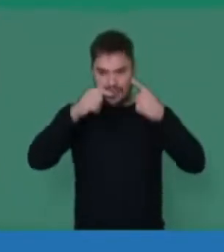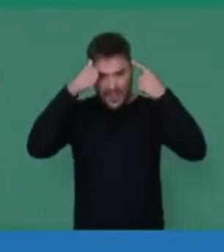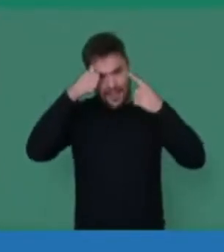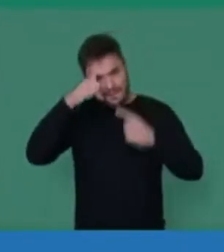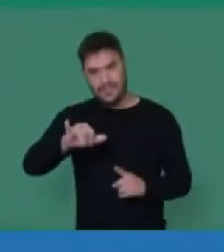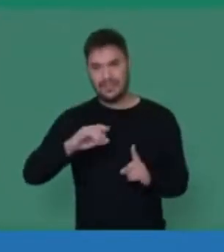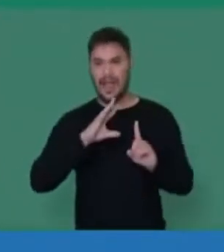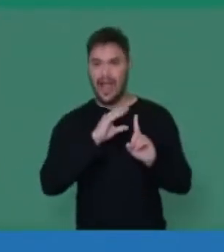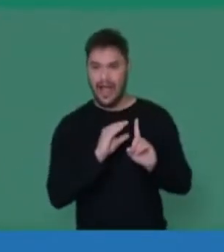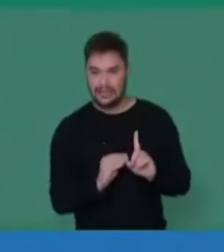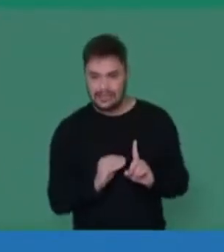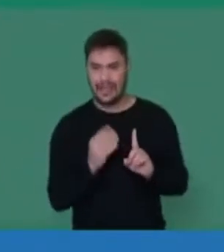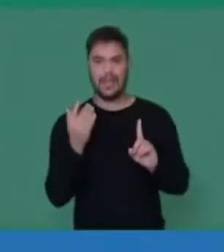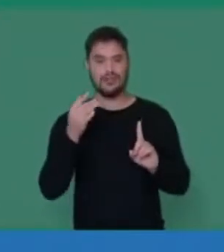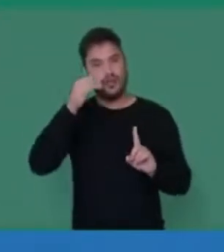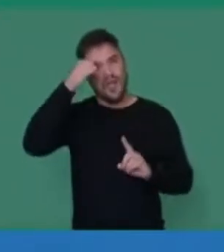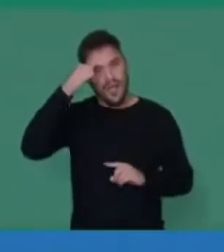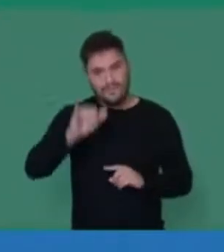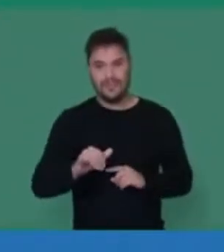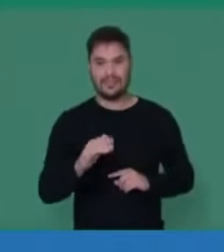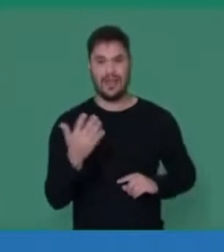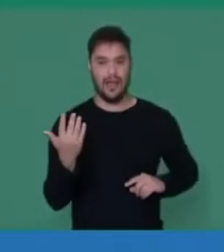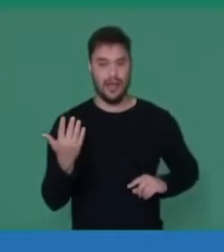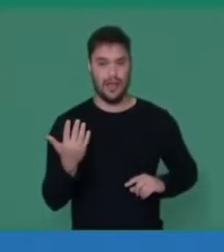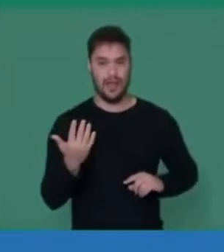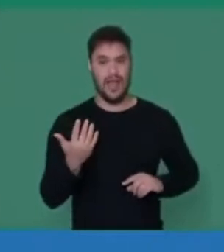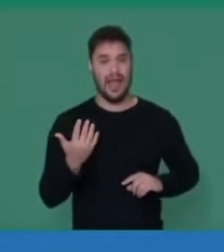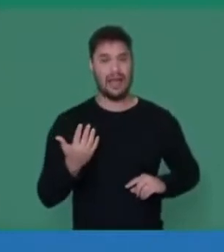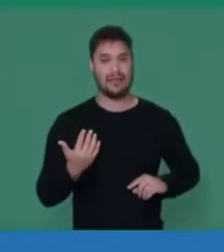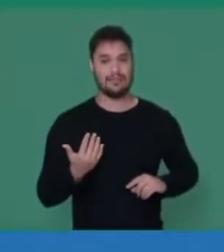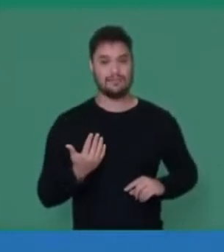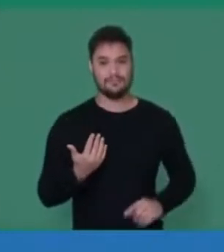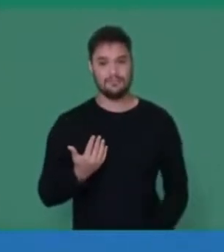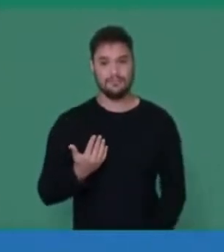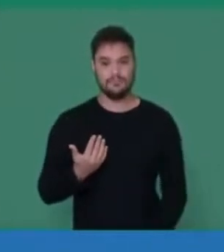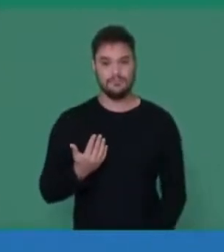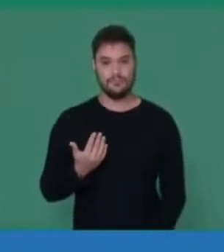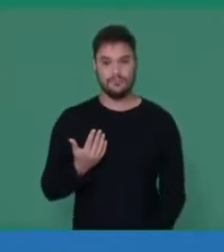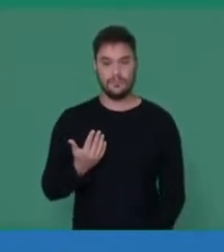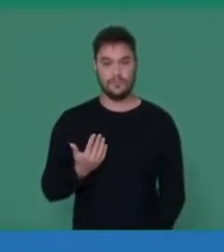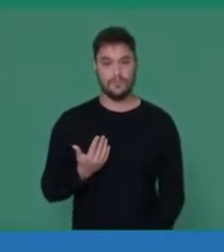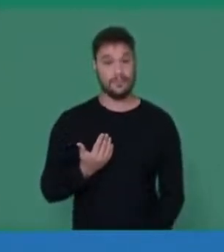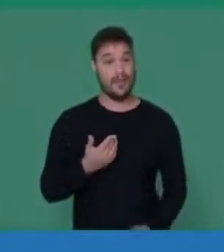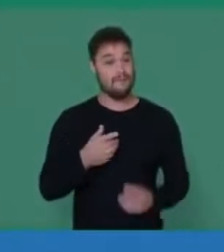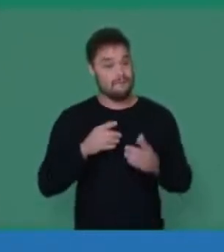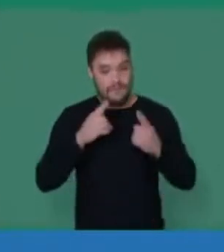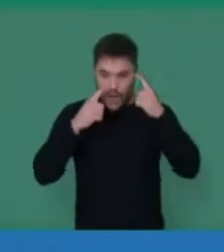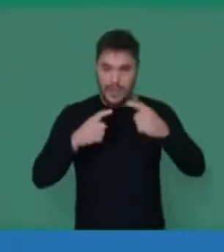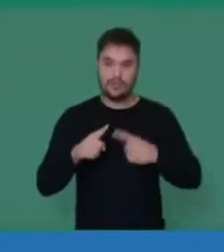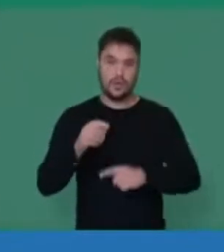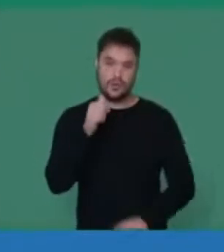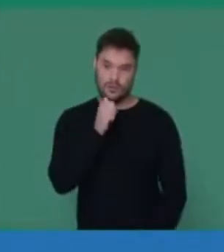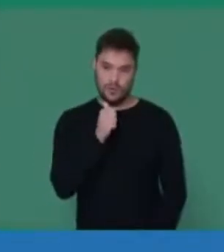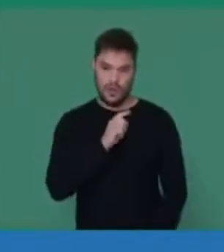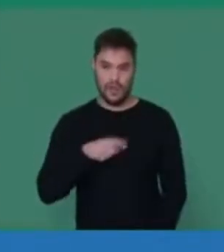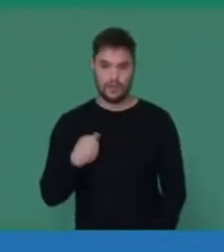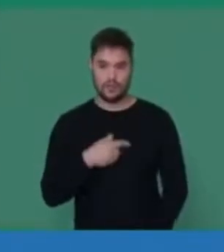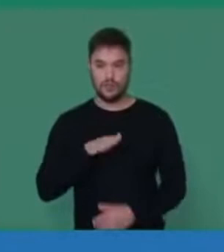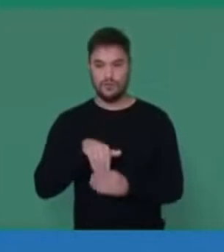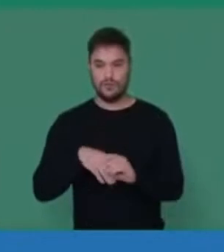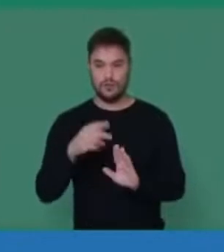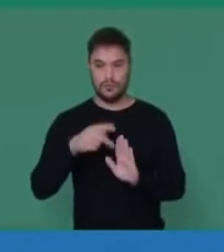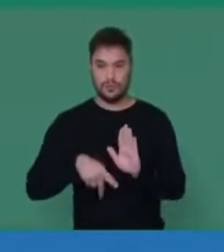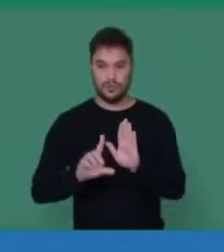não há importunação, não há nenhuma, jamais nenhuma violência contra a mulher, nós estamos votando um PL,